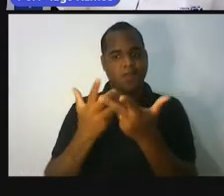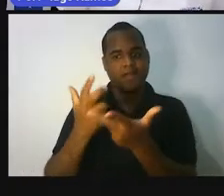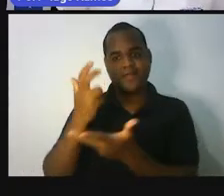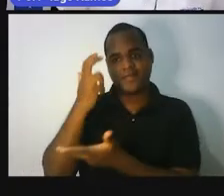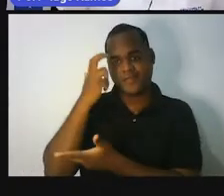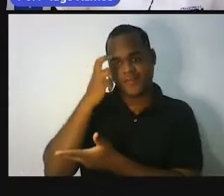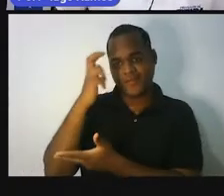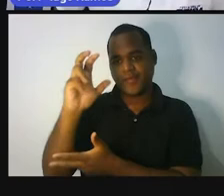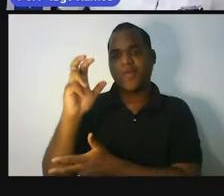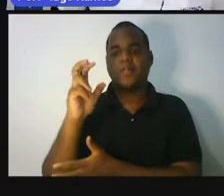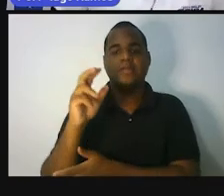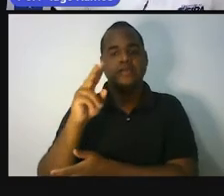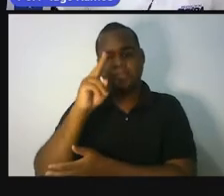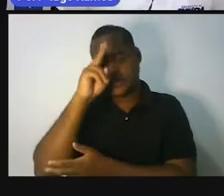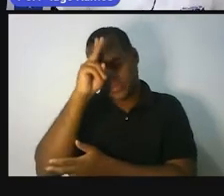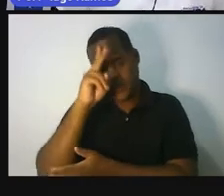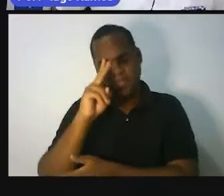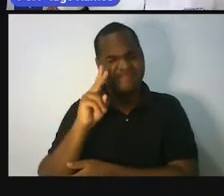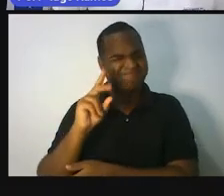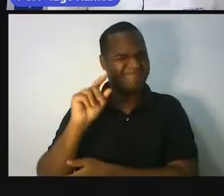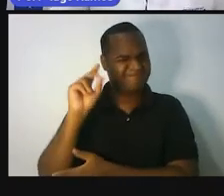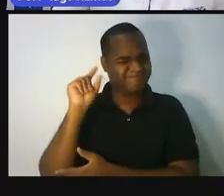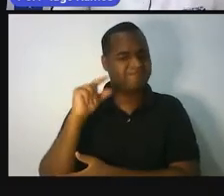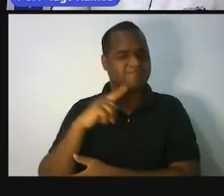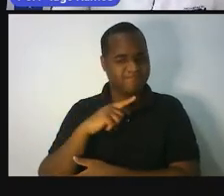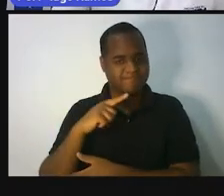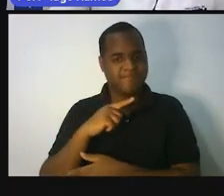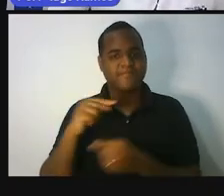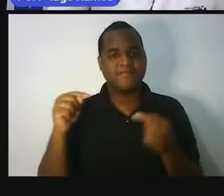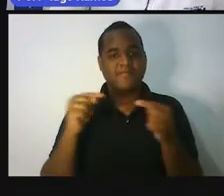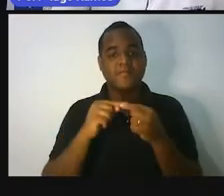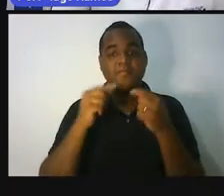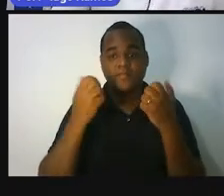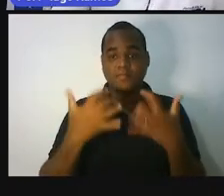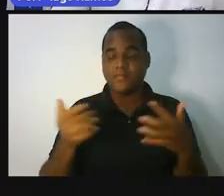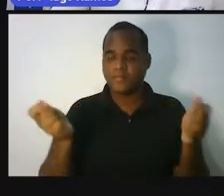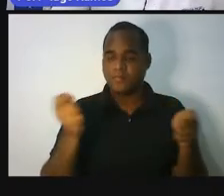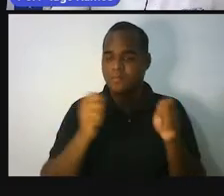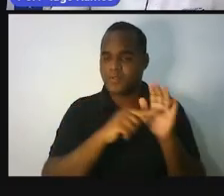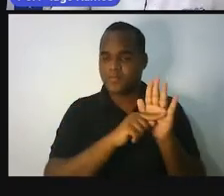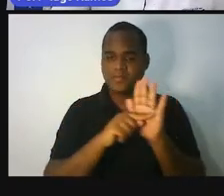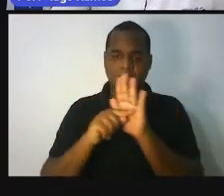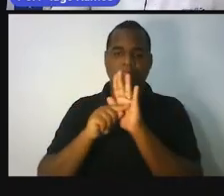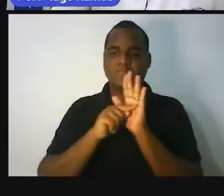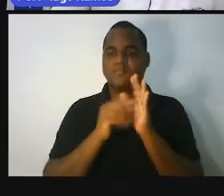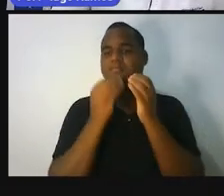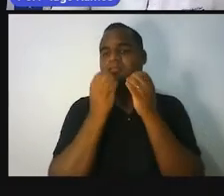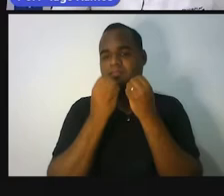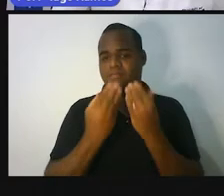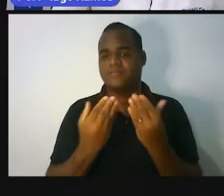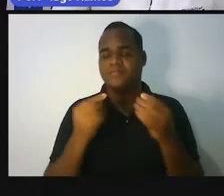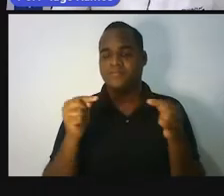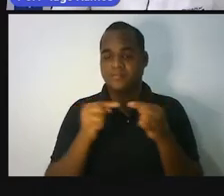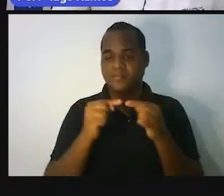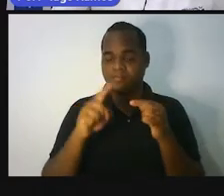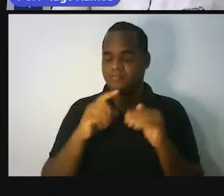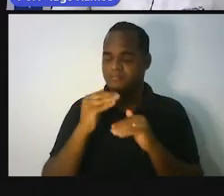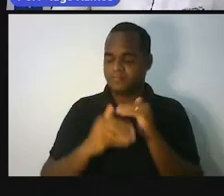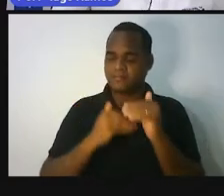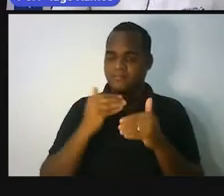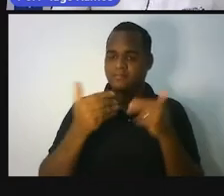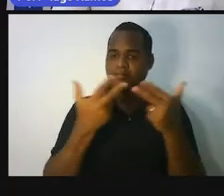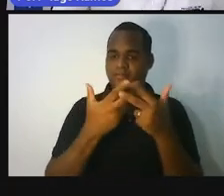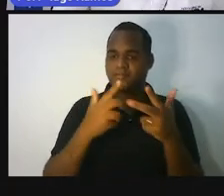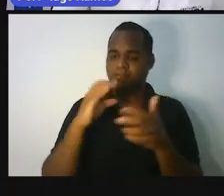história. Enfim, é um continente que ajudou muito no desenvolvimento da